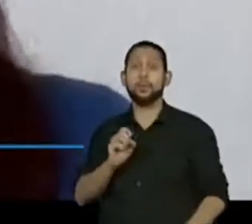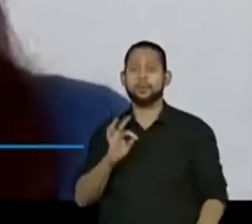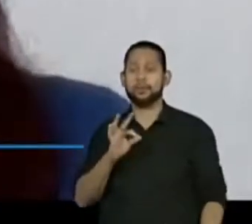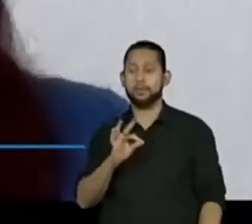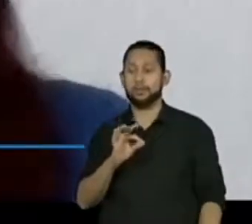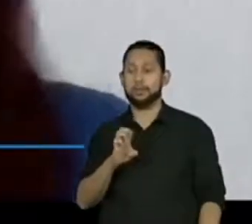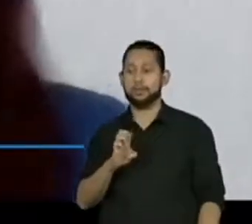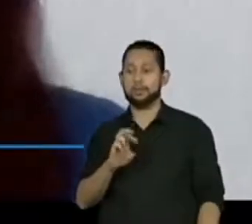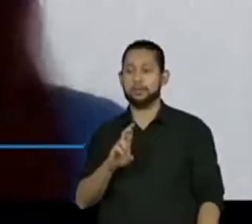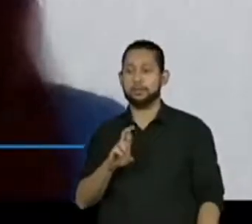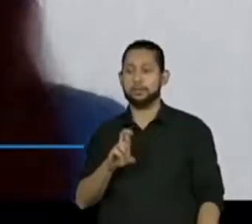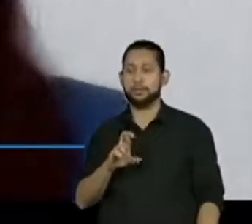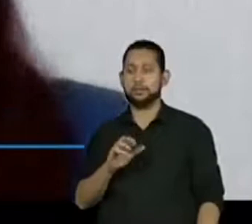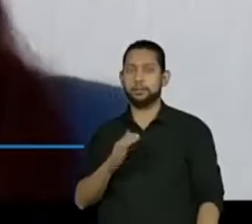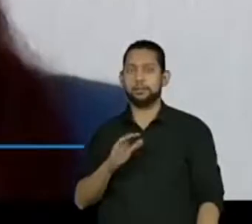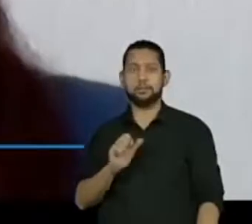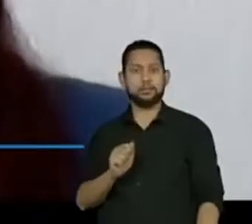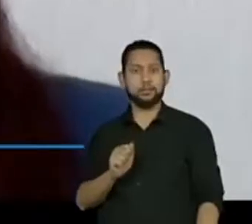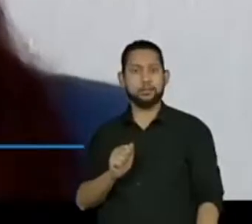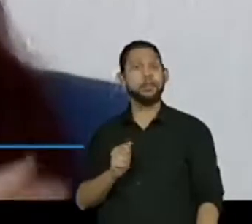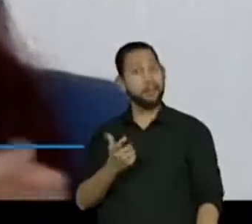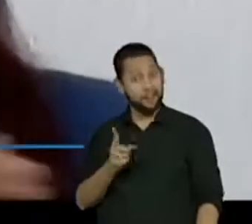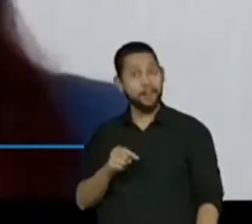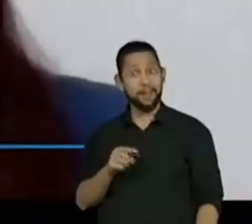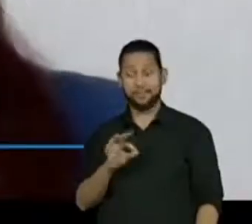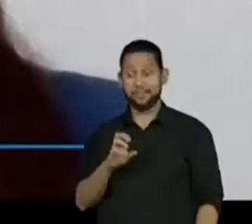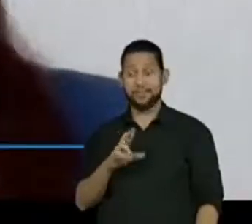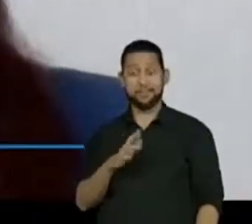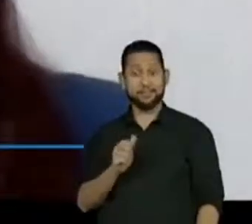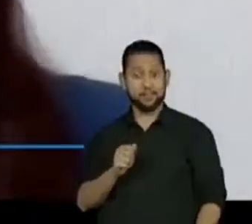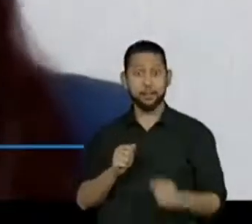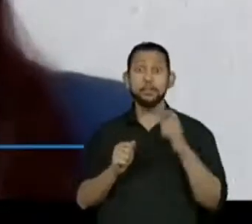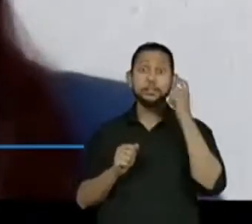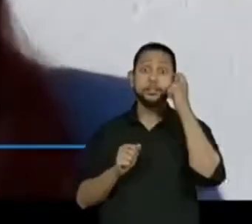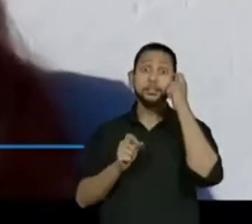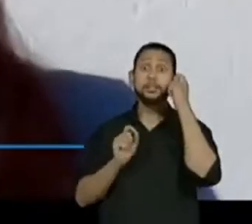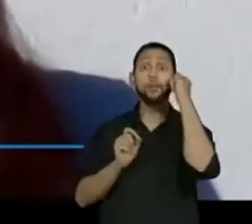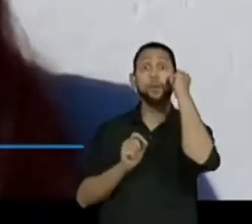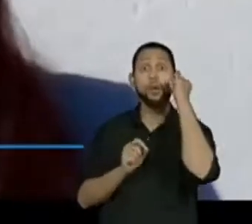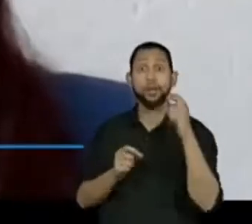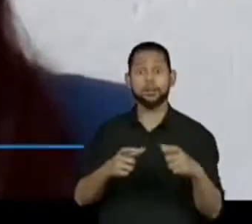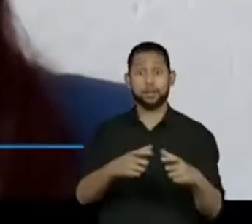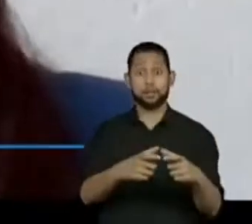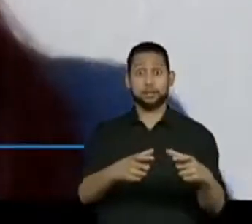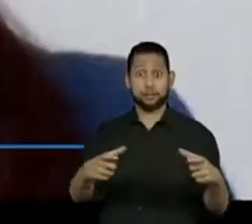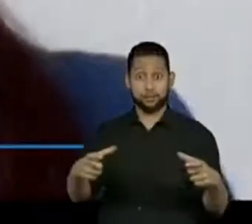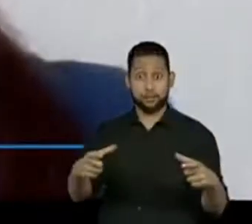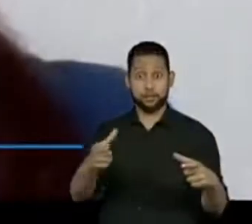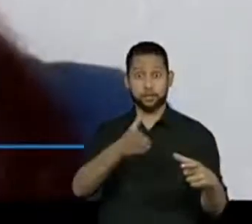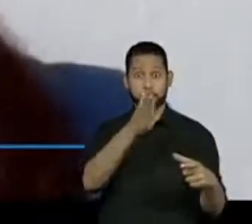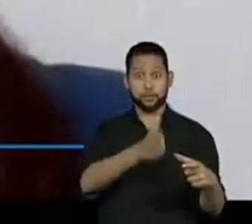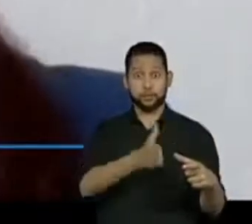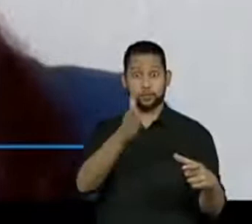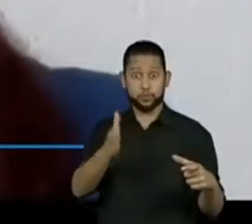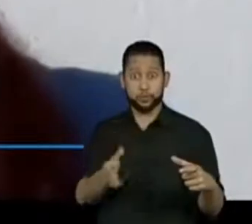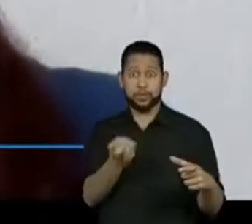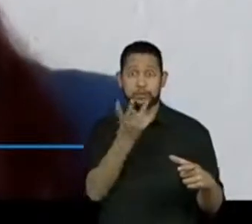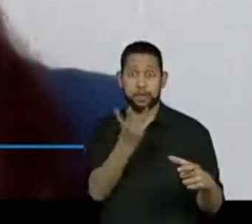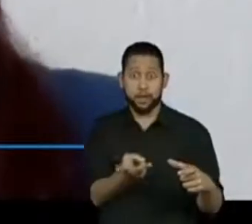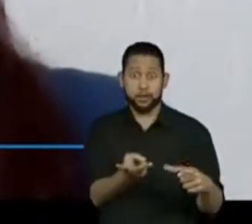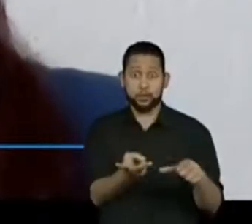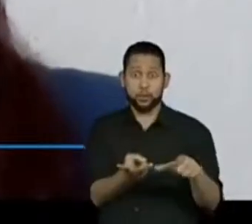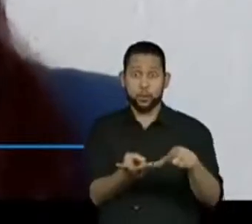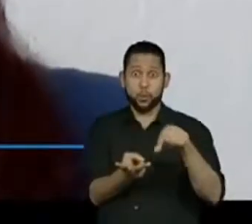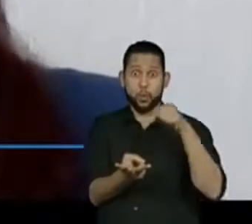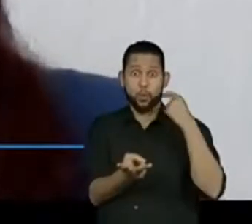receita. Muito bem, pessoal. Vocês sabem direitinho o que nós vamos fazer aqui. Por isso que eu vou lançar